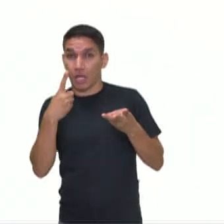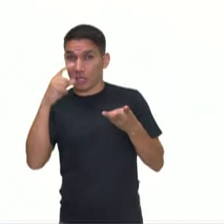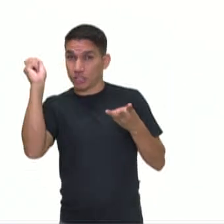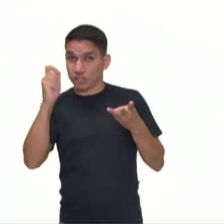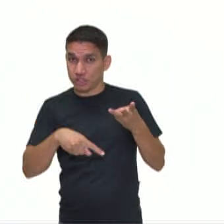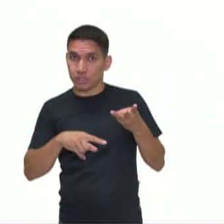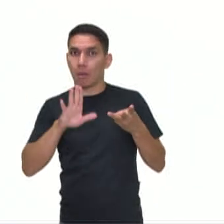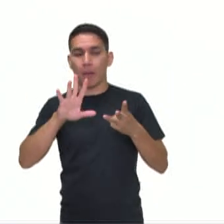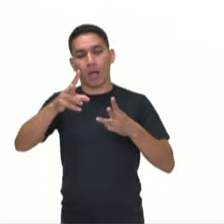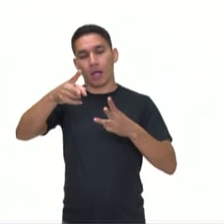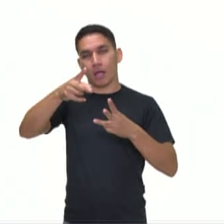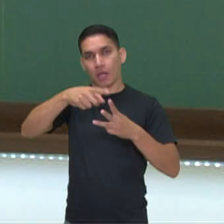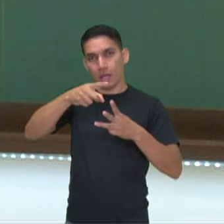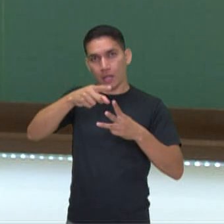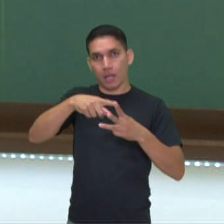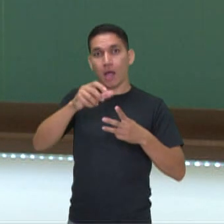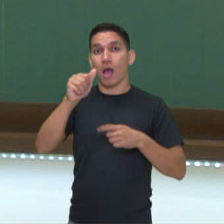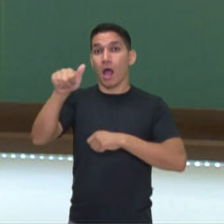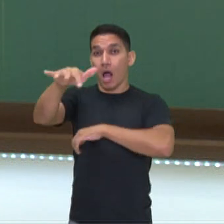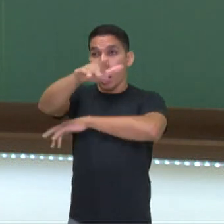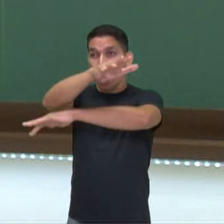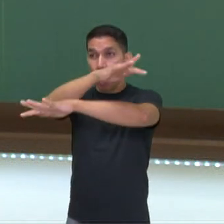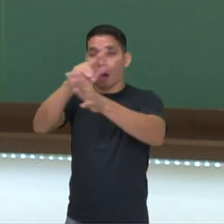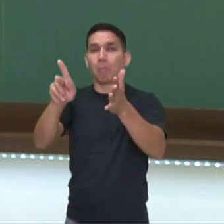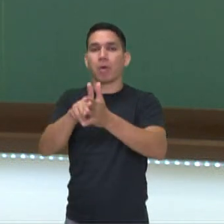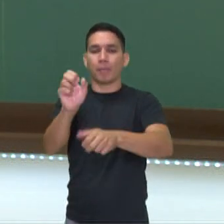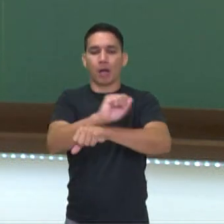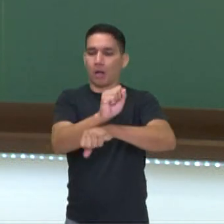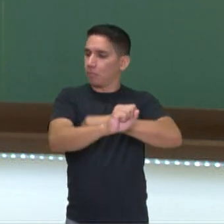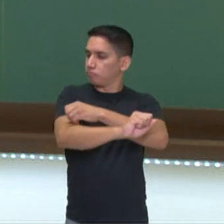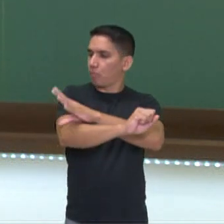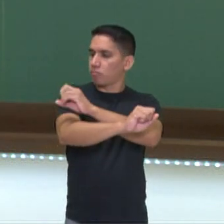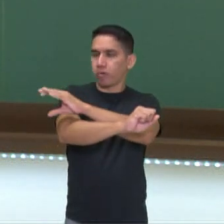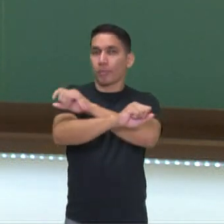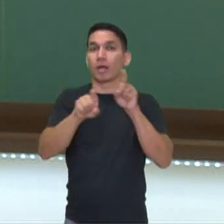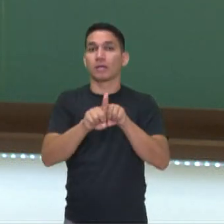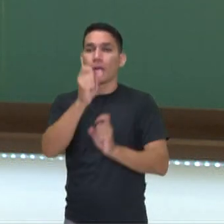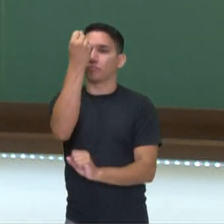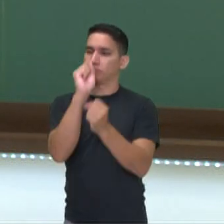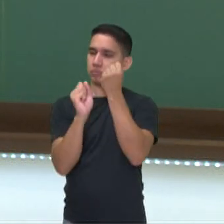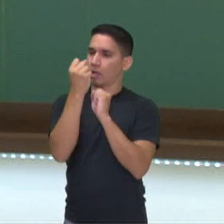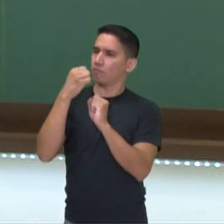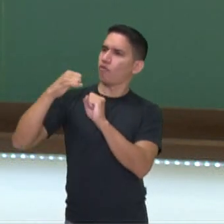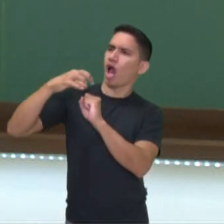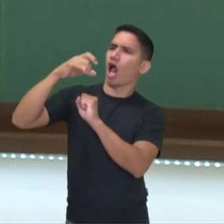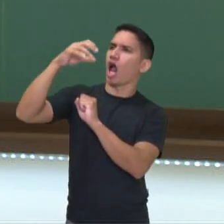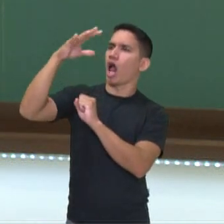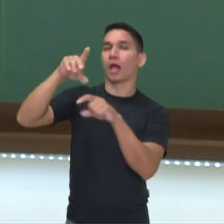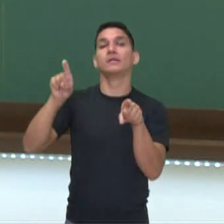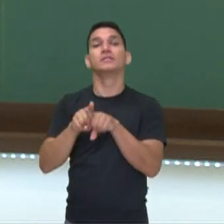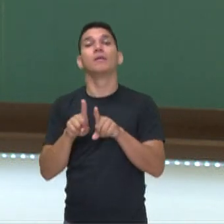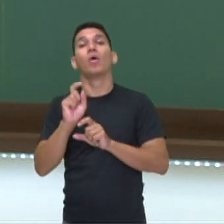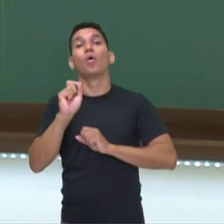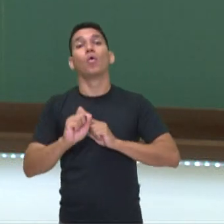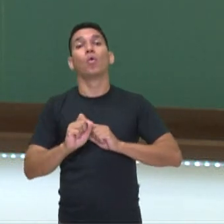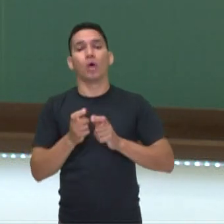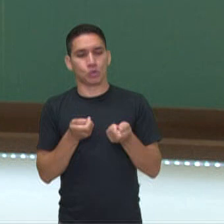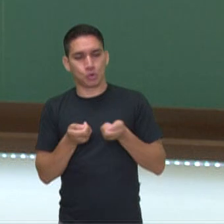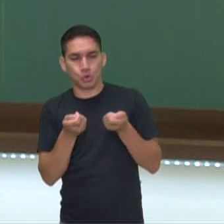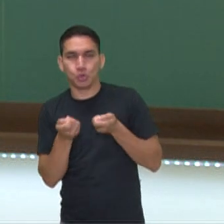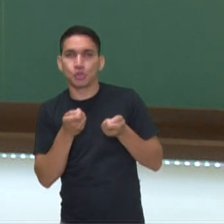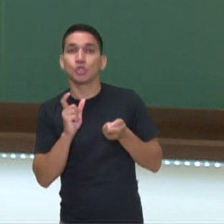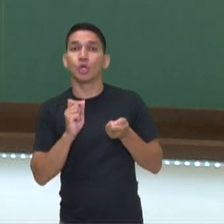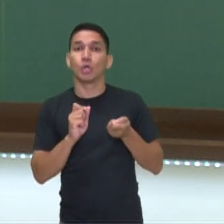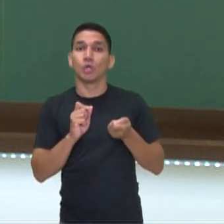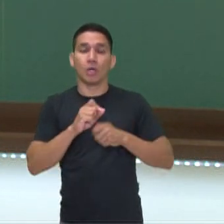do ar, ela se dá por meio dos carros, das fábricas. Nós também vamos ter ali a gestão do esgoto, sendo ele,